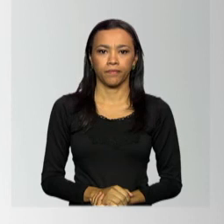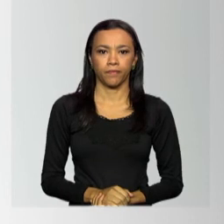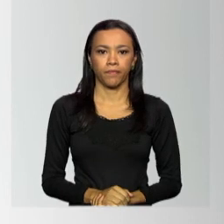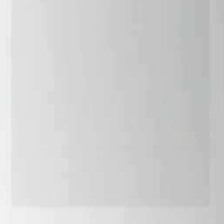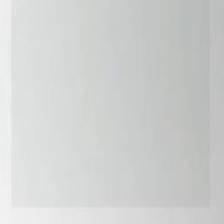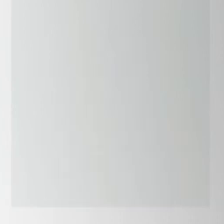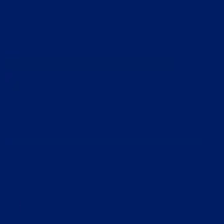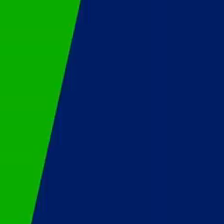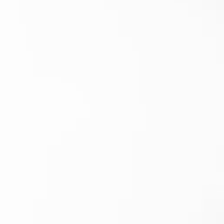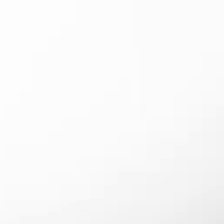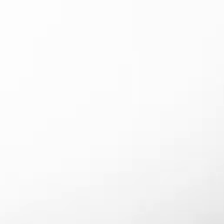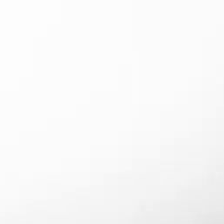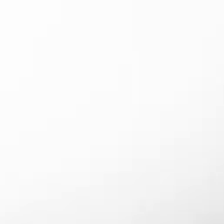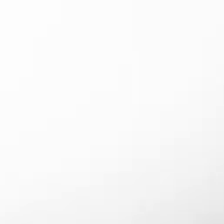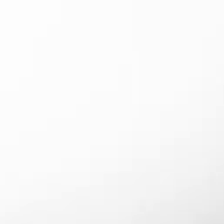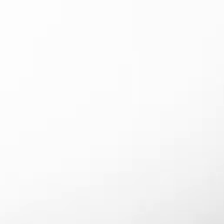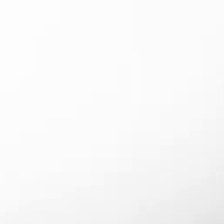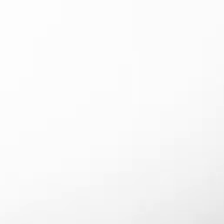.br